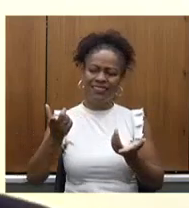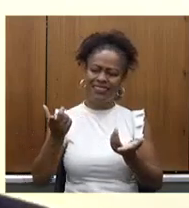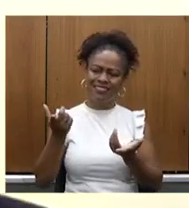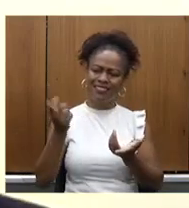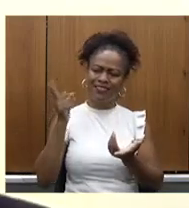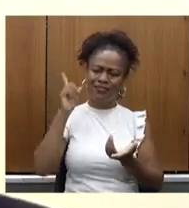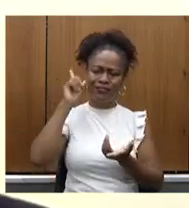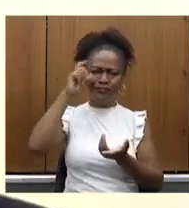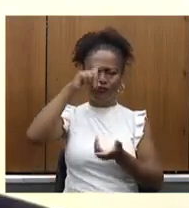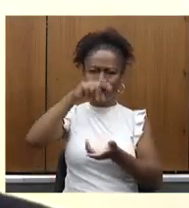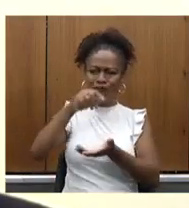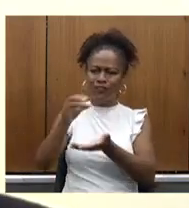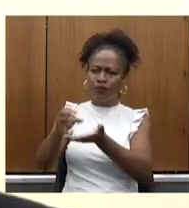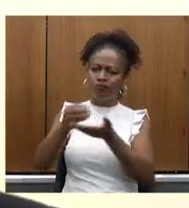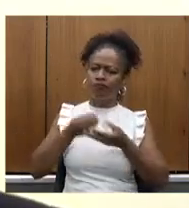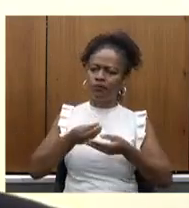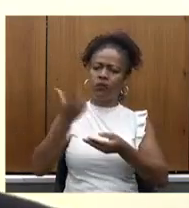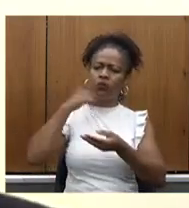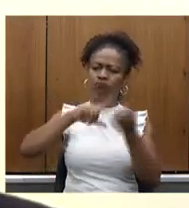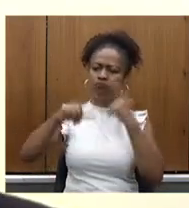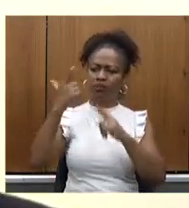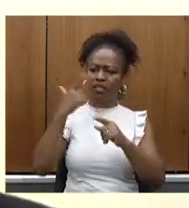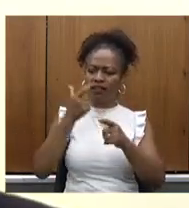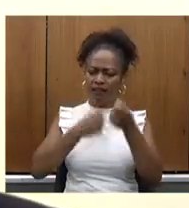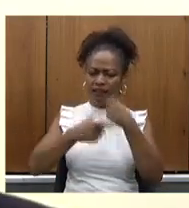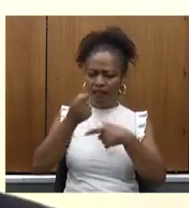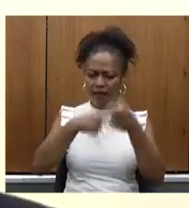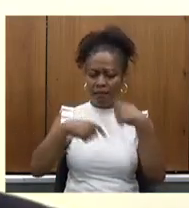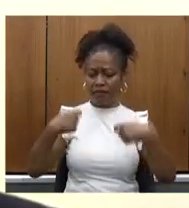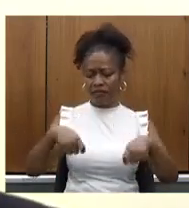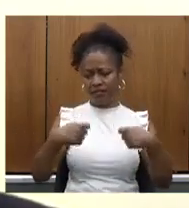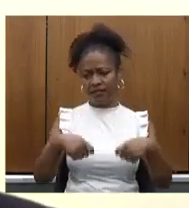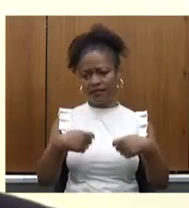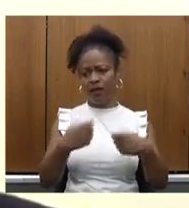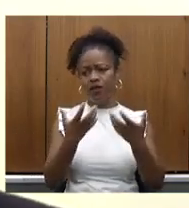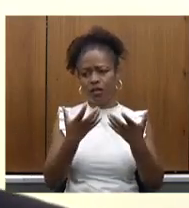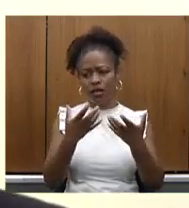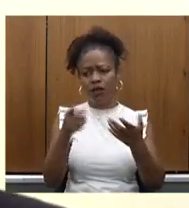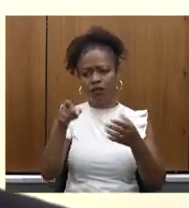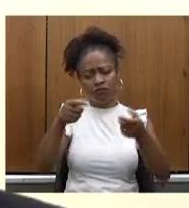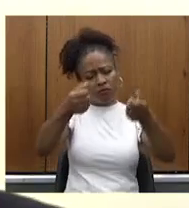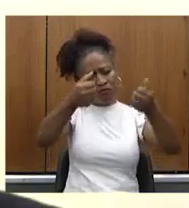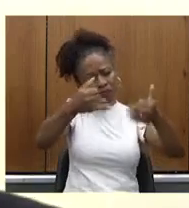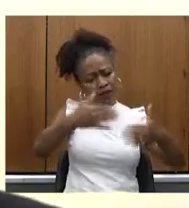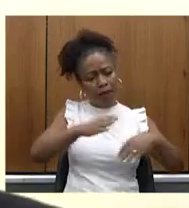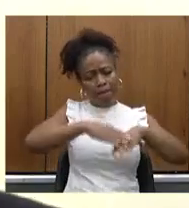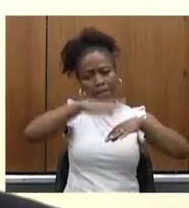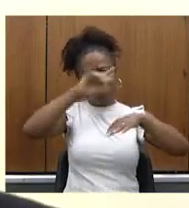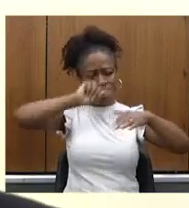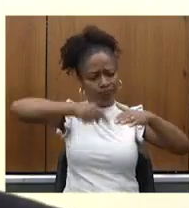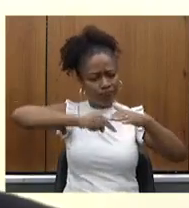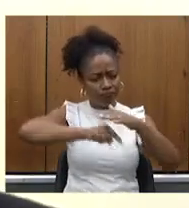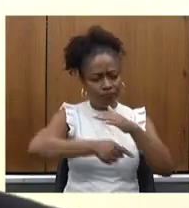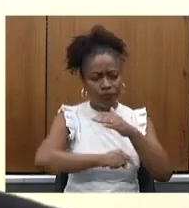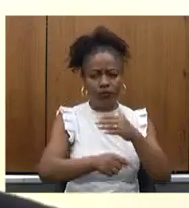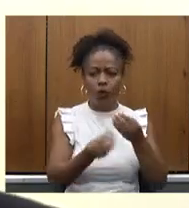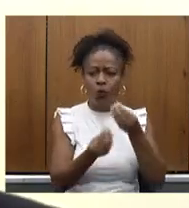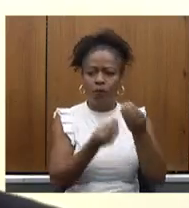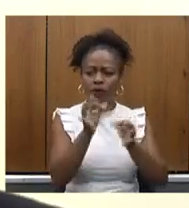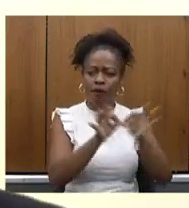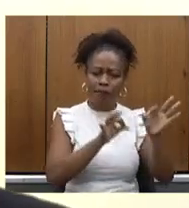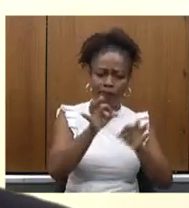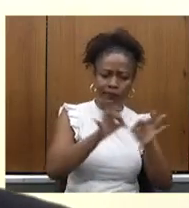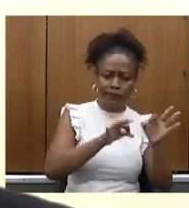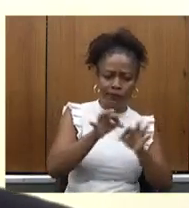remédios necessários. Gostaria que o senhor aprofundasse um pouco mais no projeto, no processo de reformulação do Farmácia de Minas,